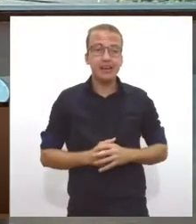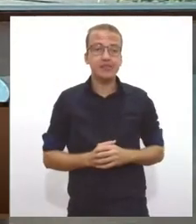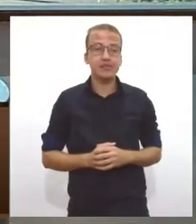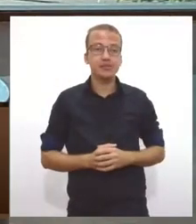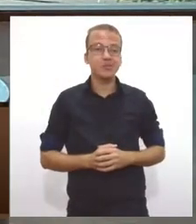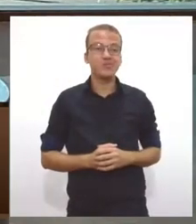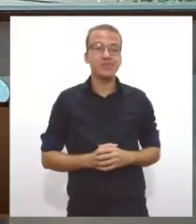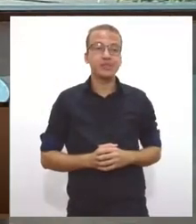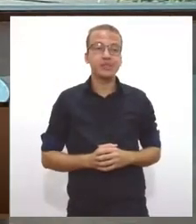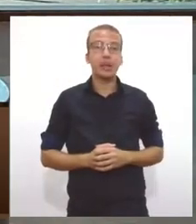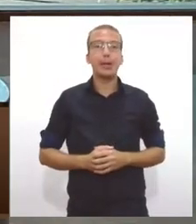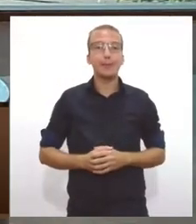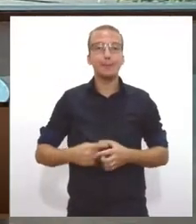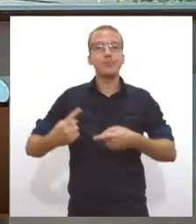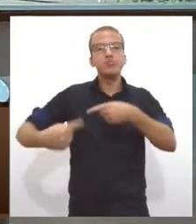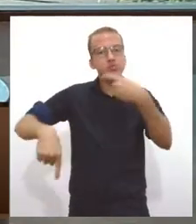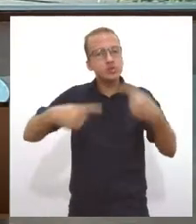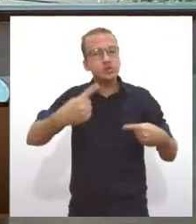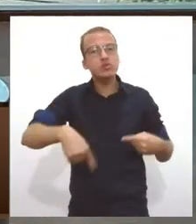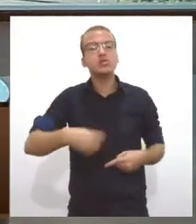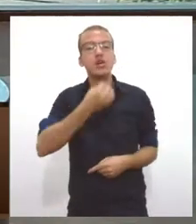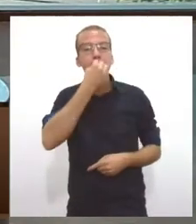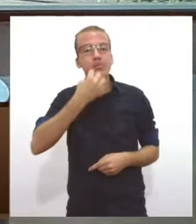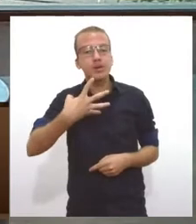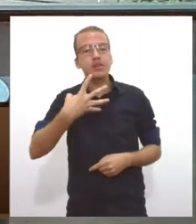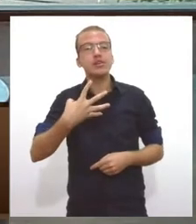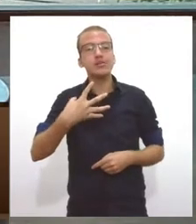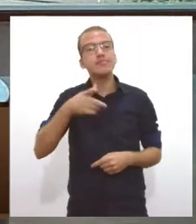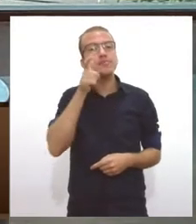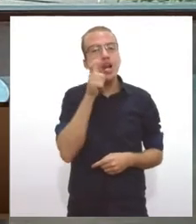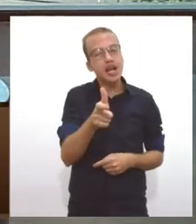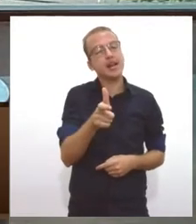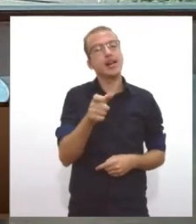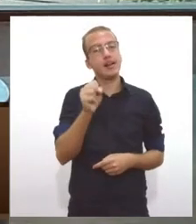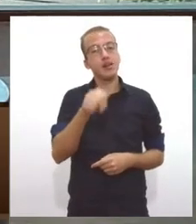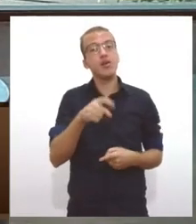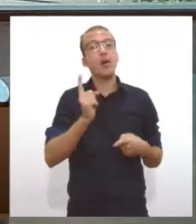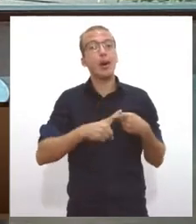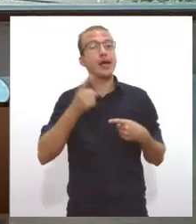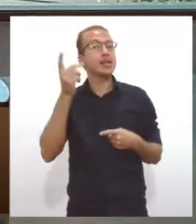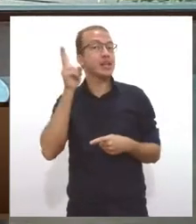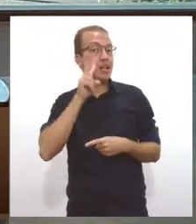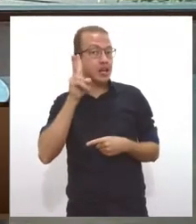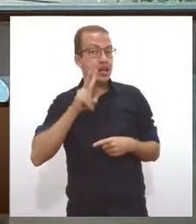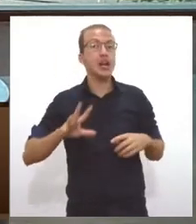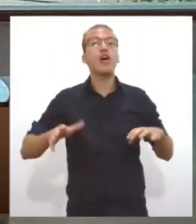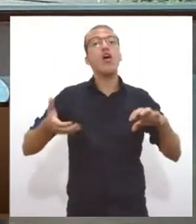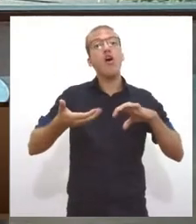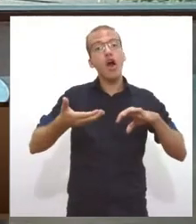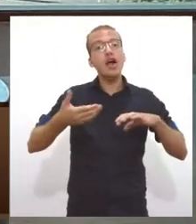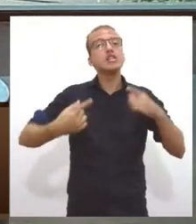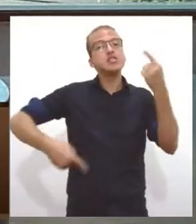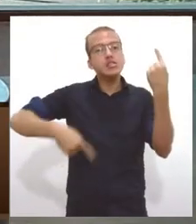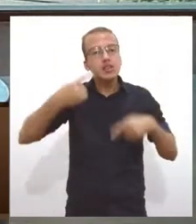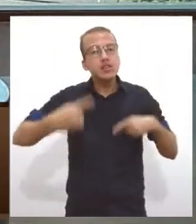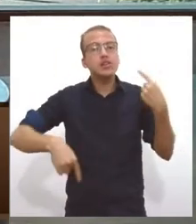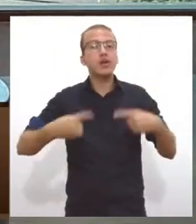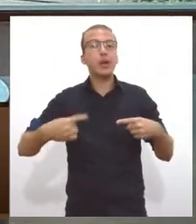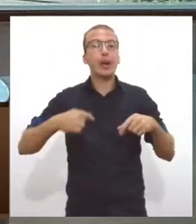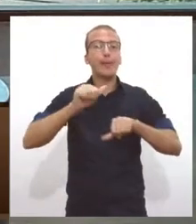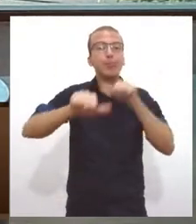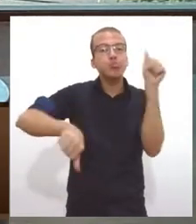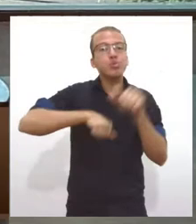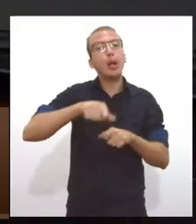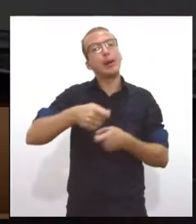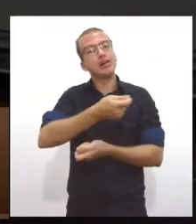uma discussão interessante. Principalmente quando a gente lembra que o Congresso Nacional está discutindo uma reforma administrativa.